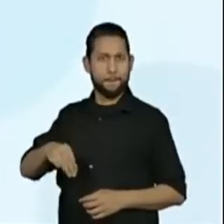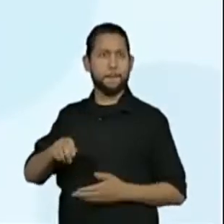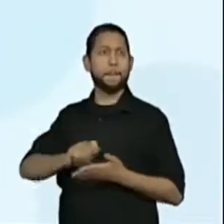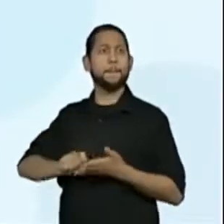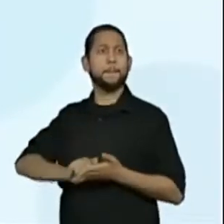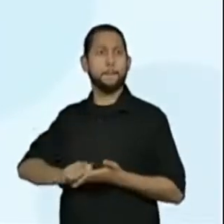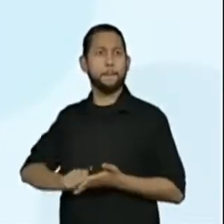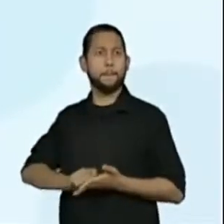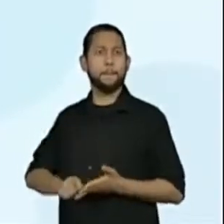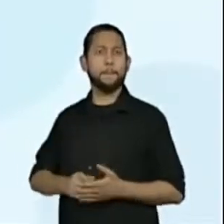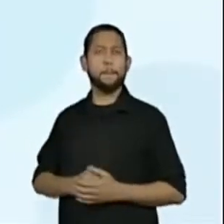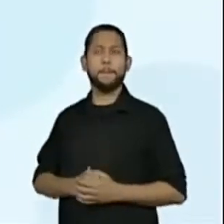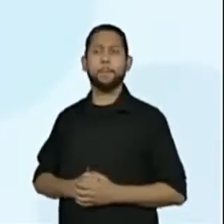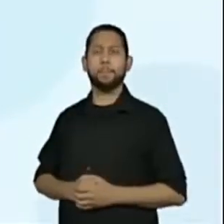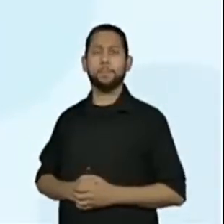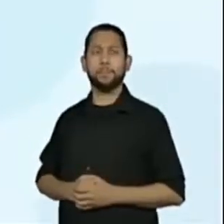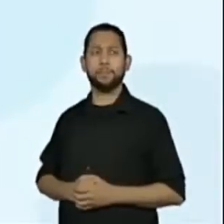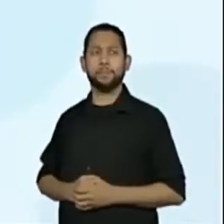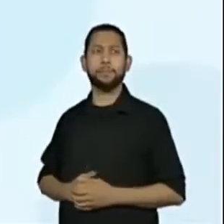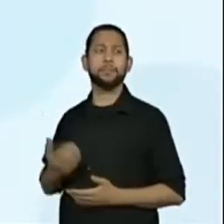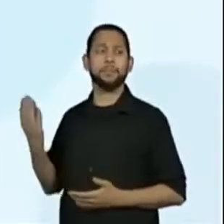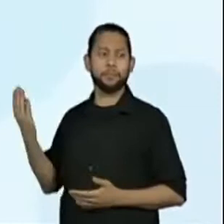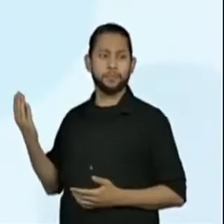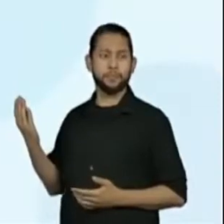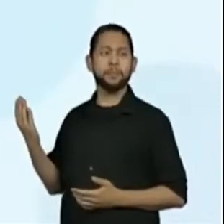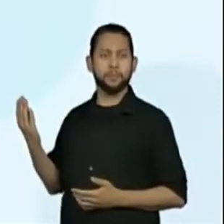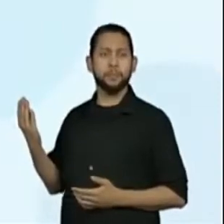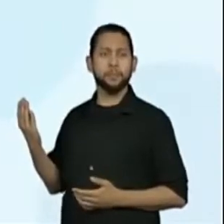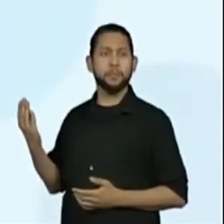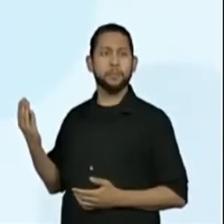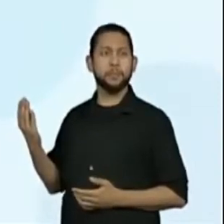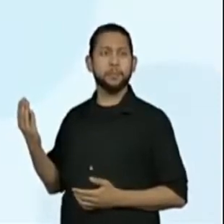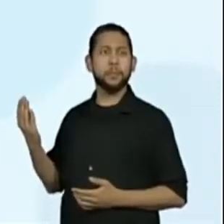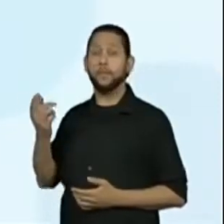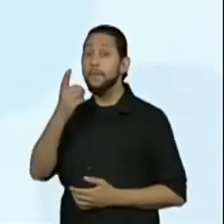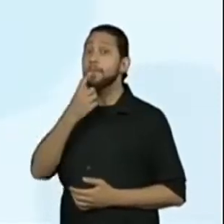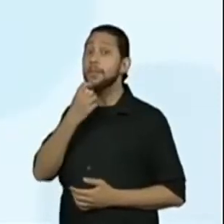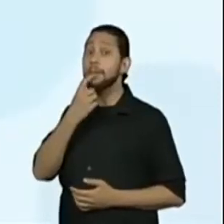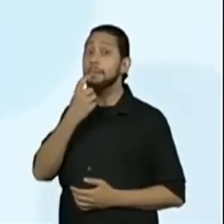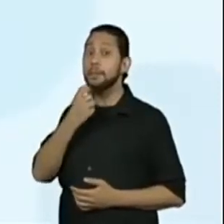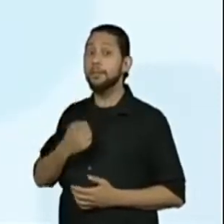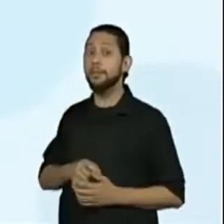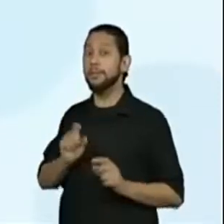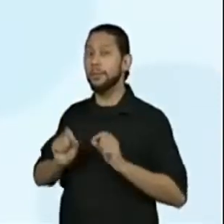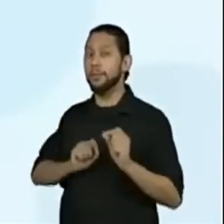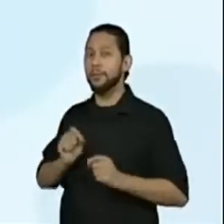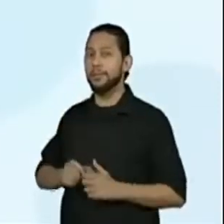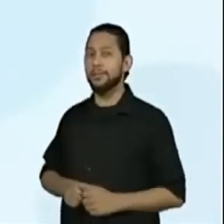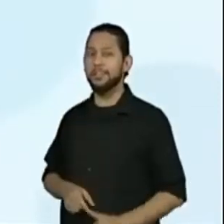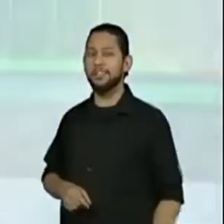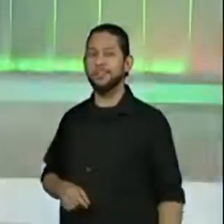Centímetros. A fita amarela. Vamos para a fita vermelha? Então, vamos lá.